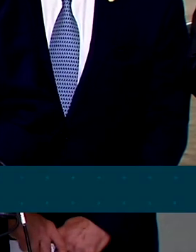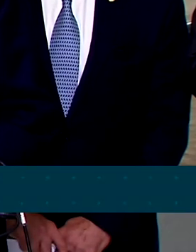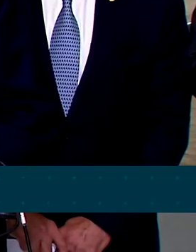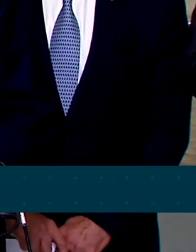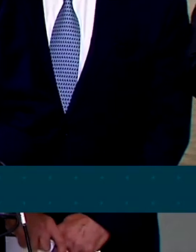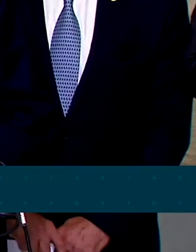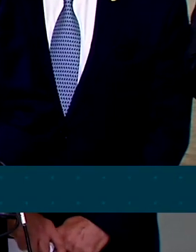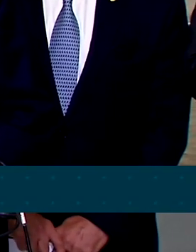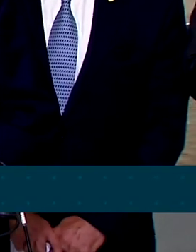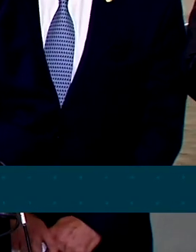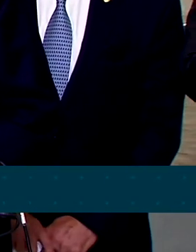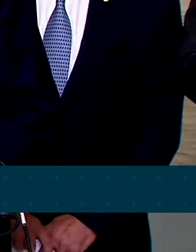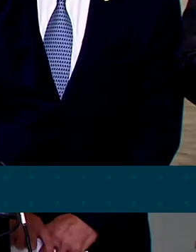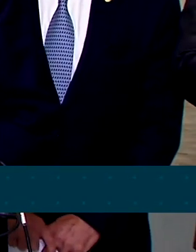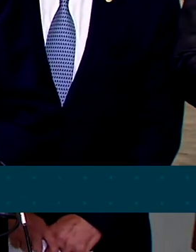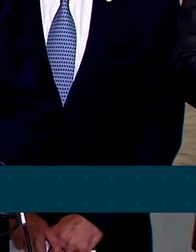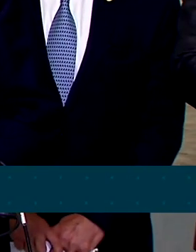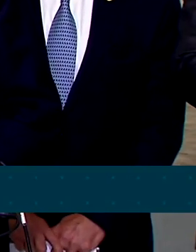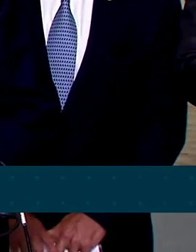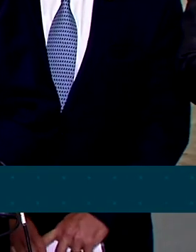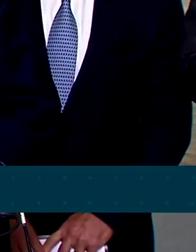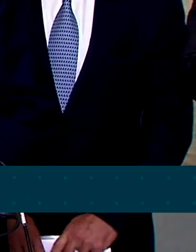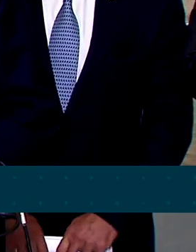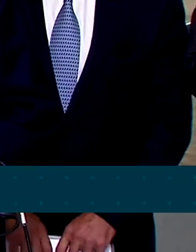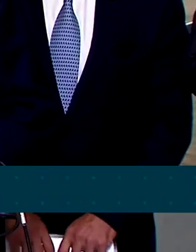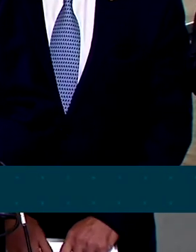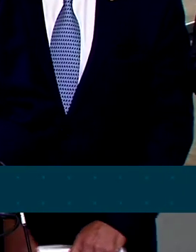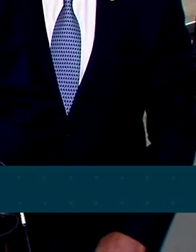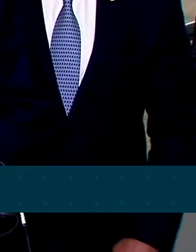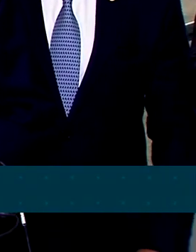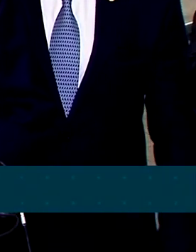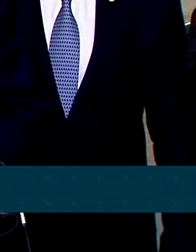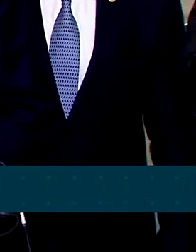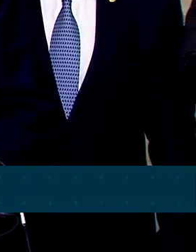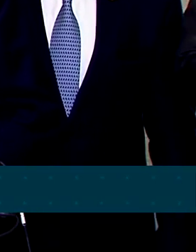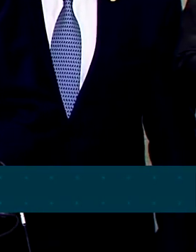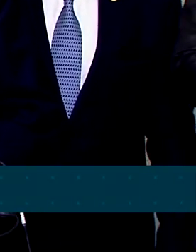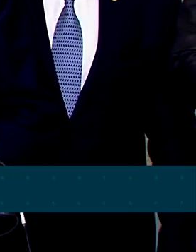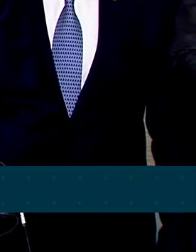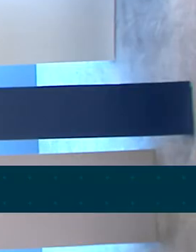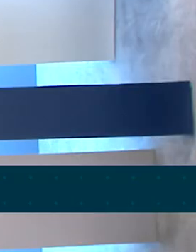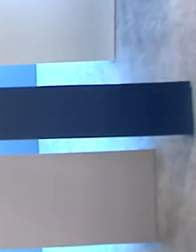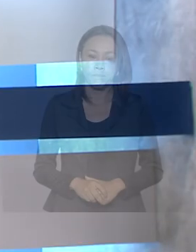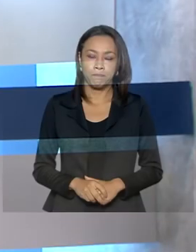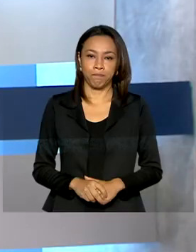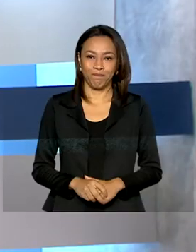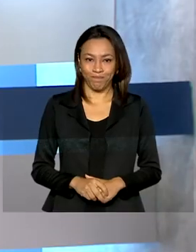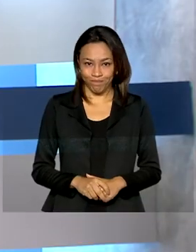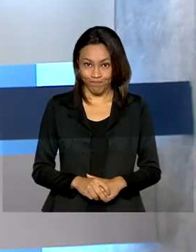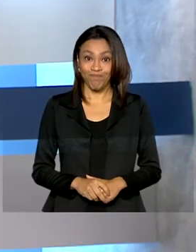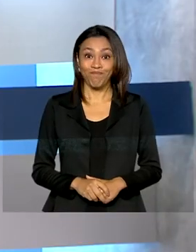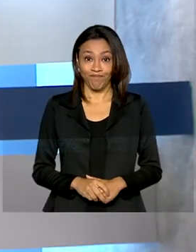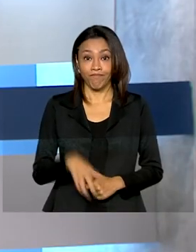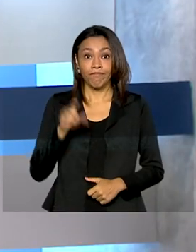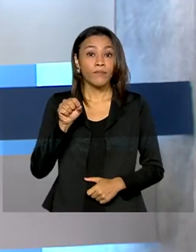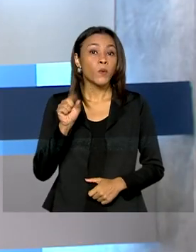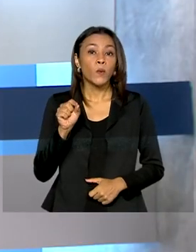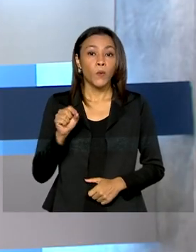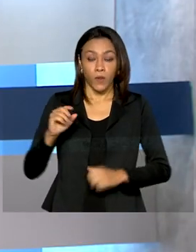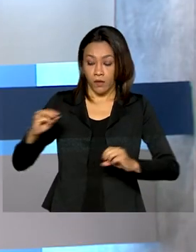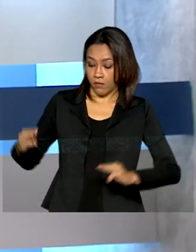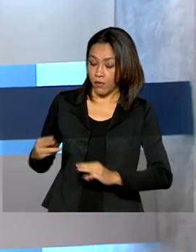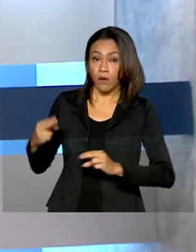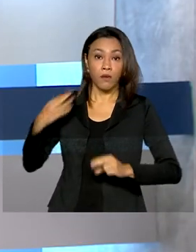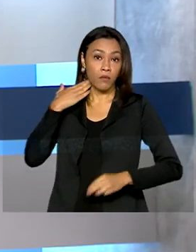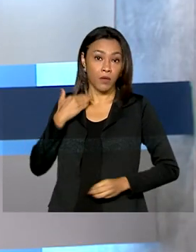inclusive, reconheço. Mas é o que a nação pode dispensar à sua população. De acordo com a Caixa